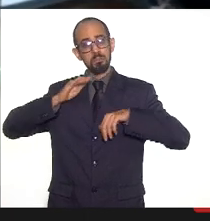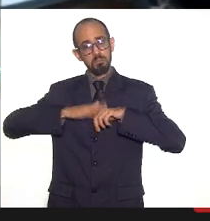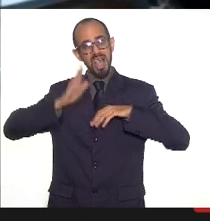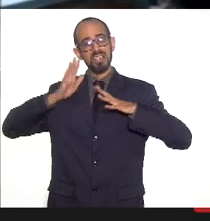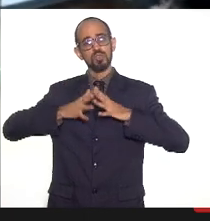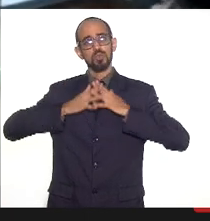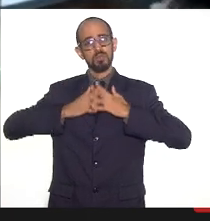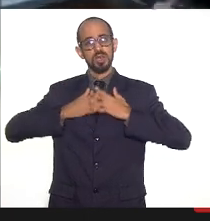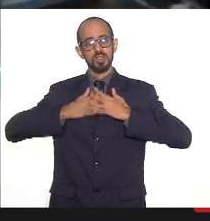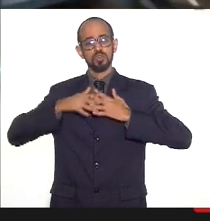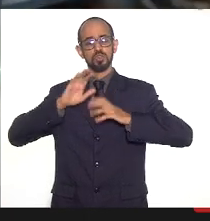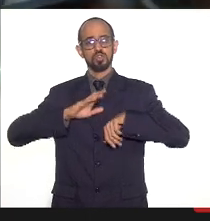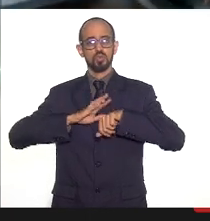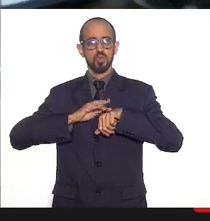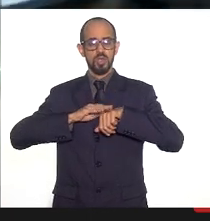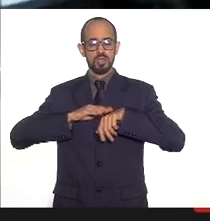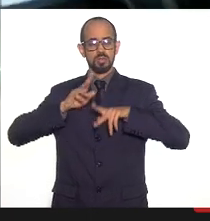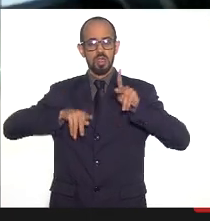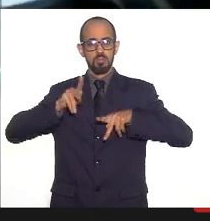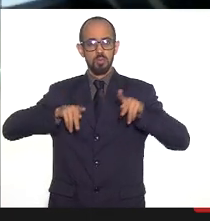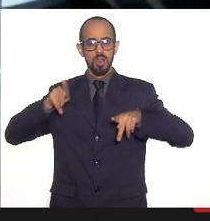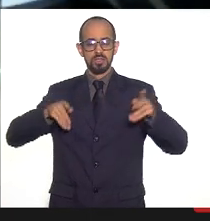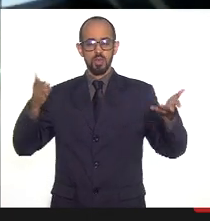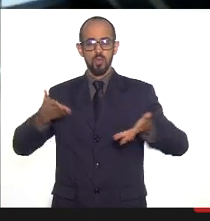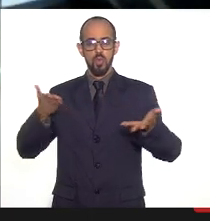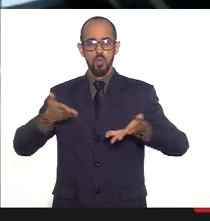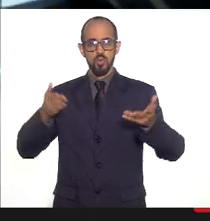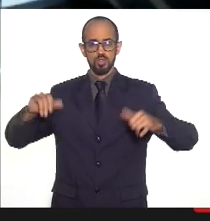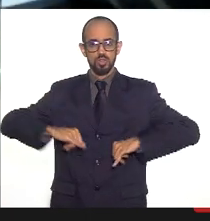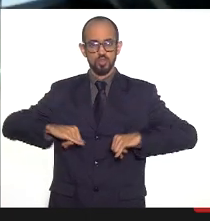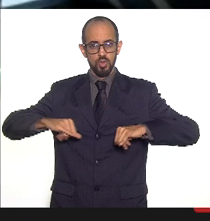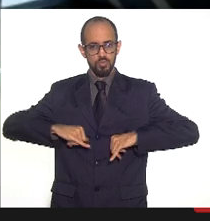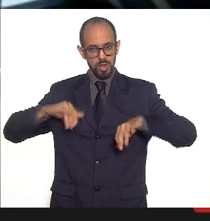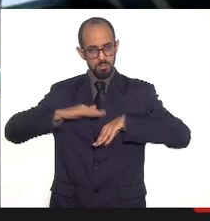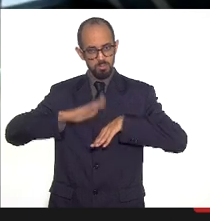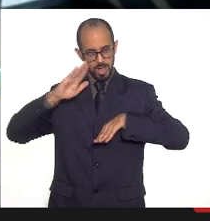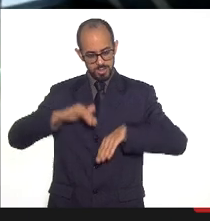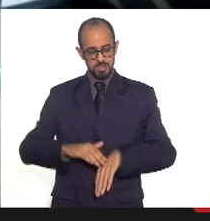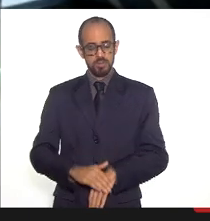das doenças que a população certamente hoje está sofrendo mais